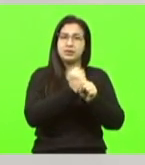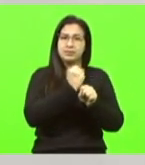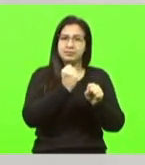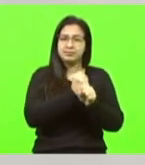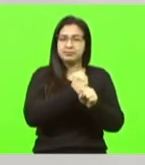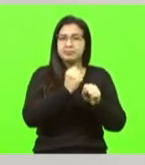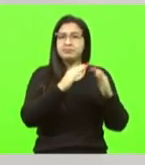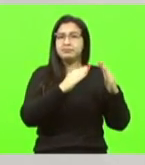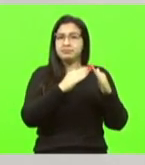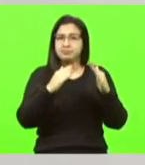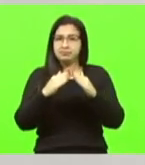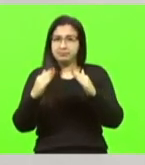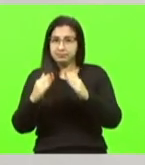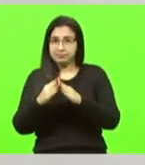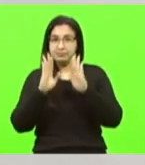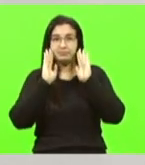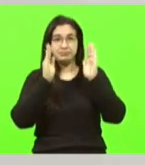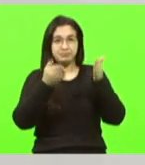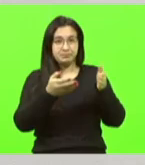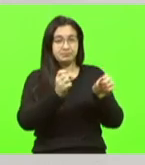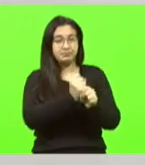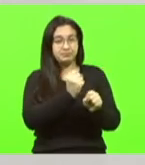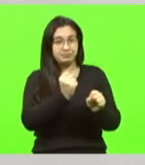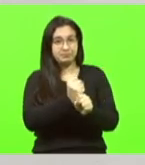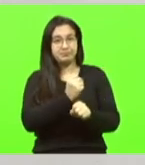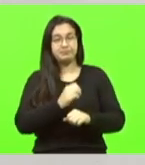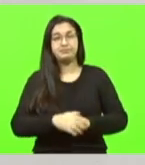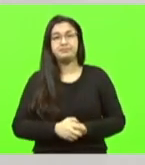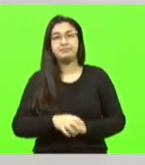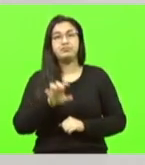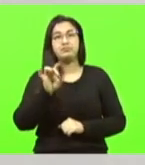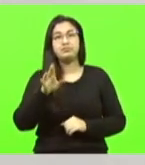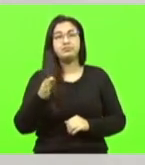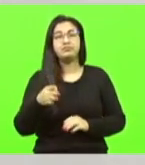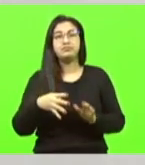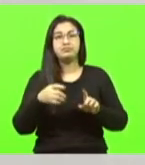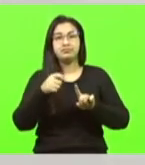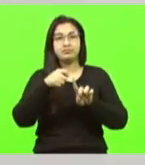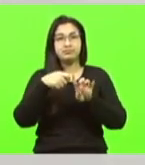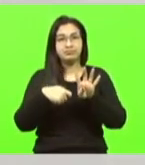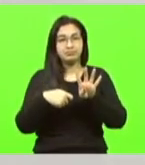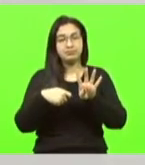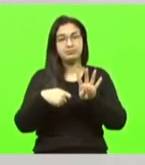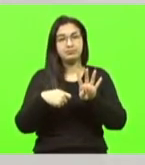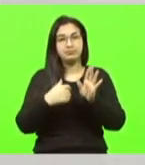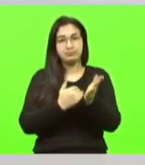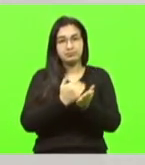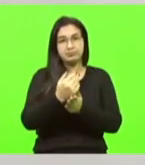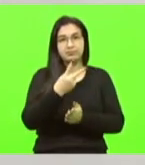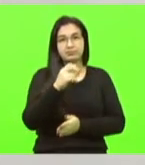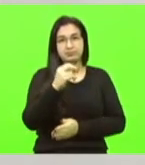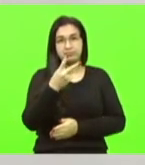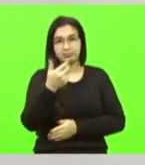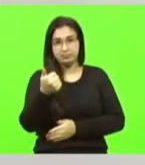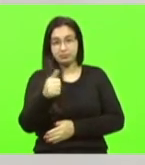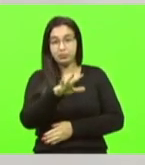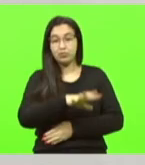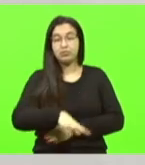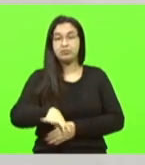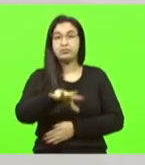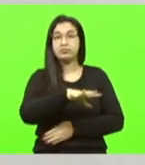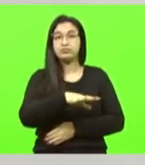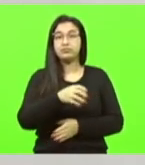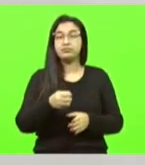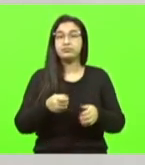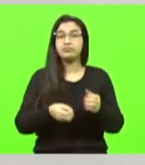especialmente a construção civil. Apenas nos quatro primeiros meses de 2021, o setor gerou cerca de 9.500